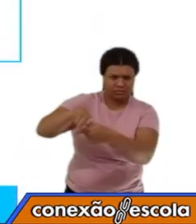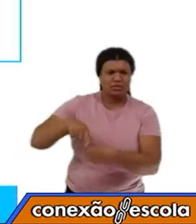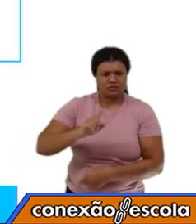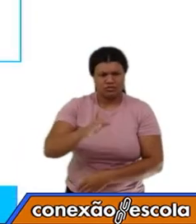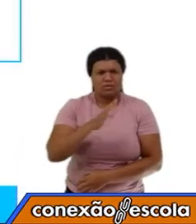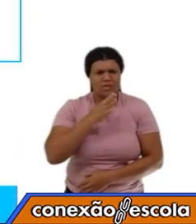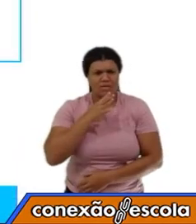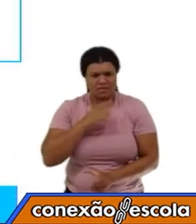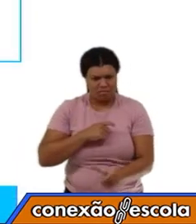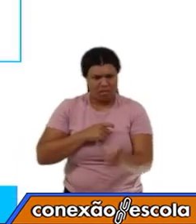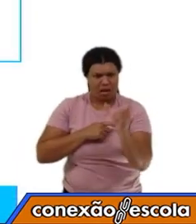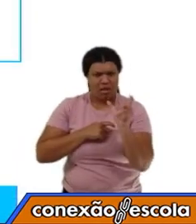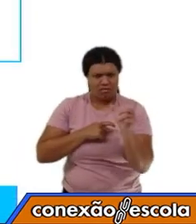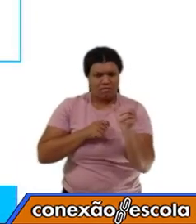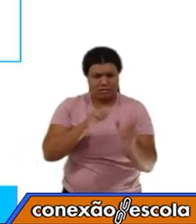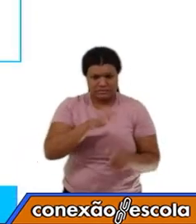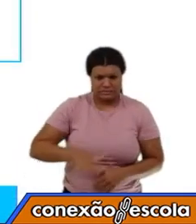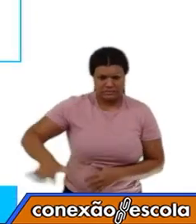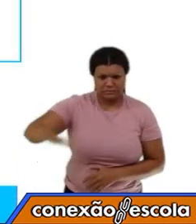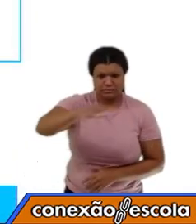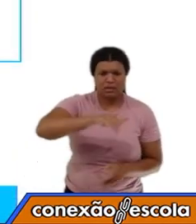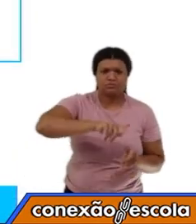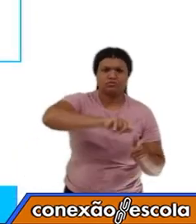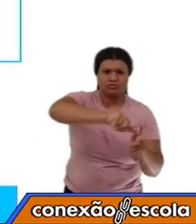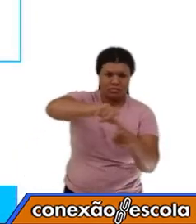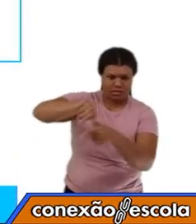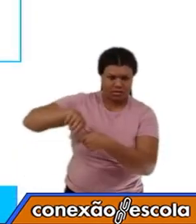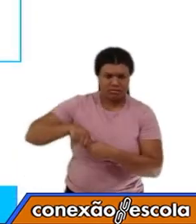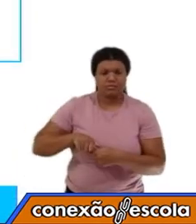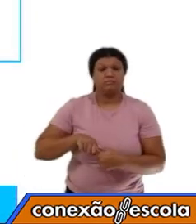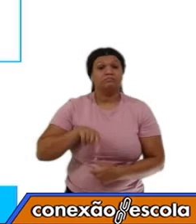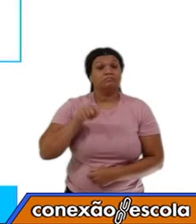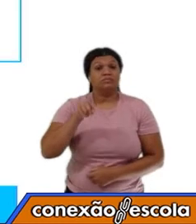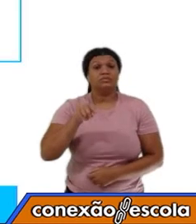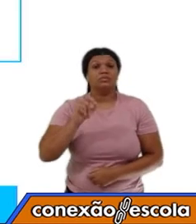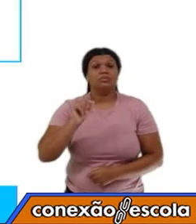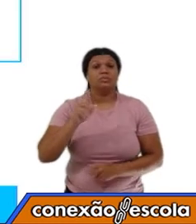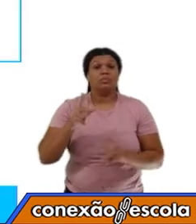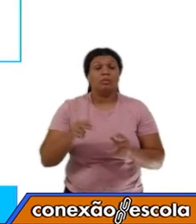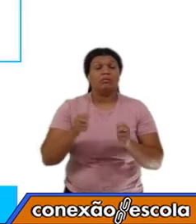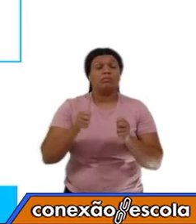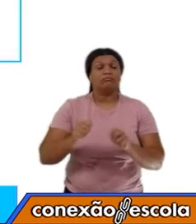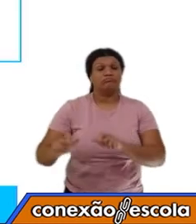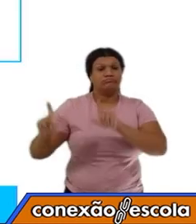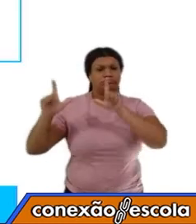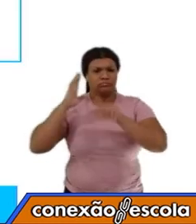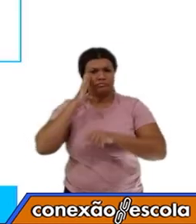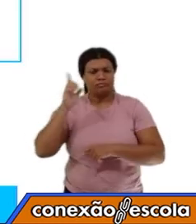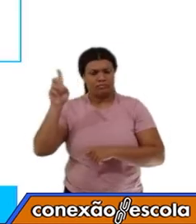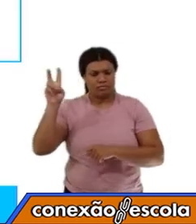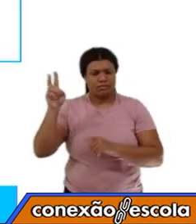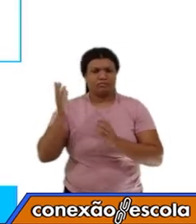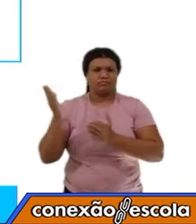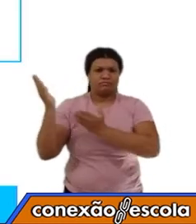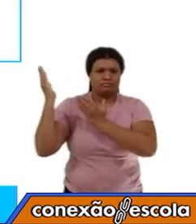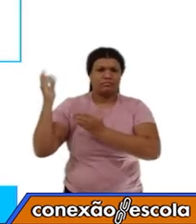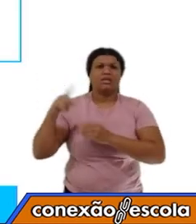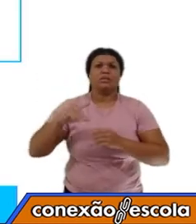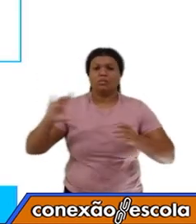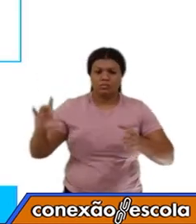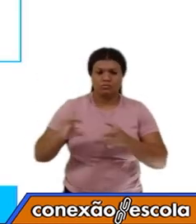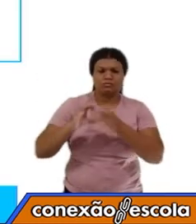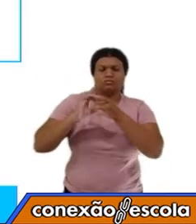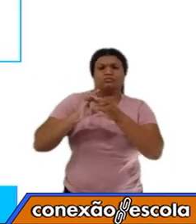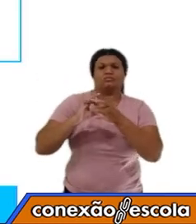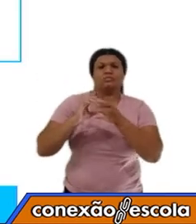falar em espaço geográfico? Já, pessoal? Espaço geográfico, como está mostrando aí para você, é a junção das